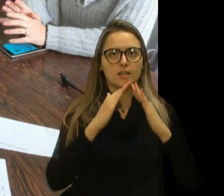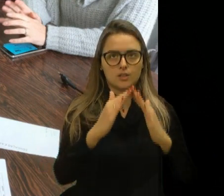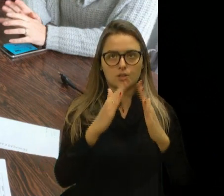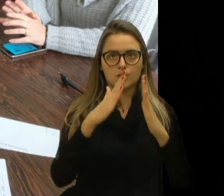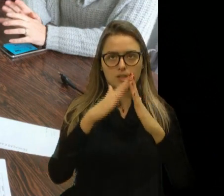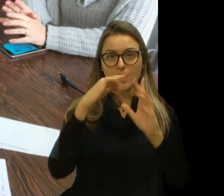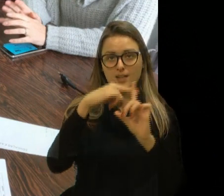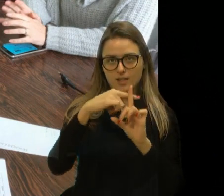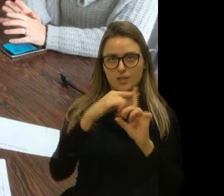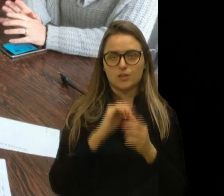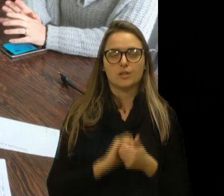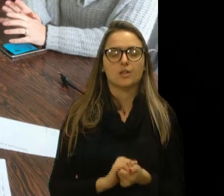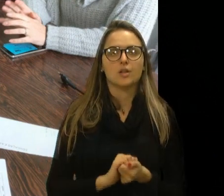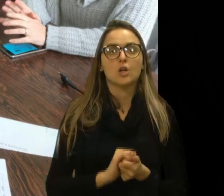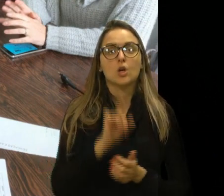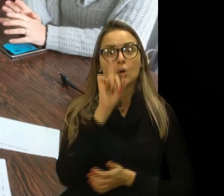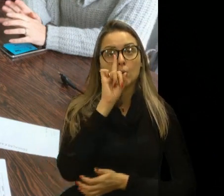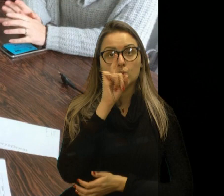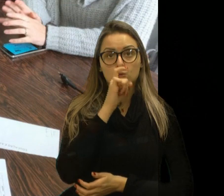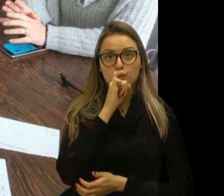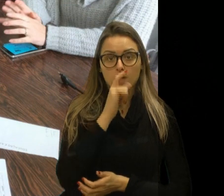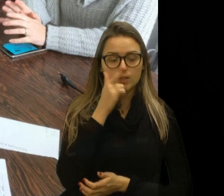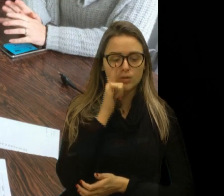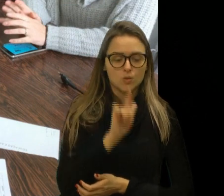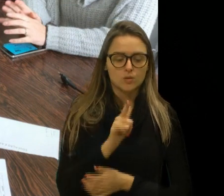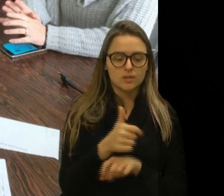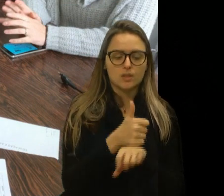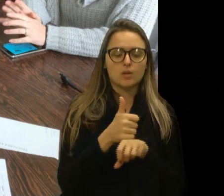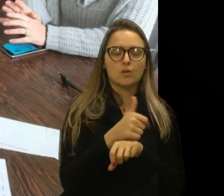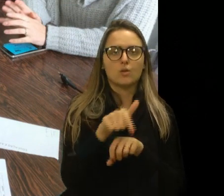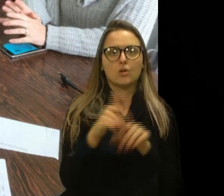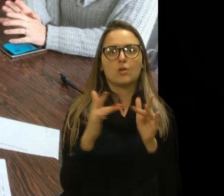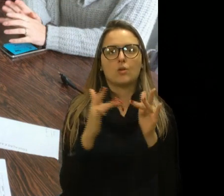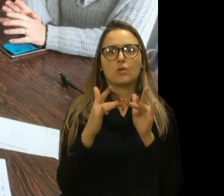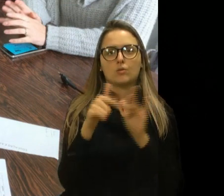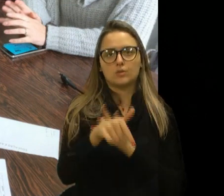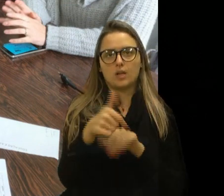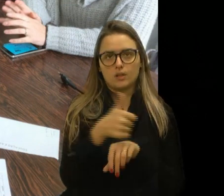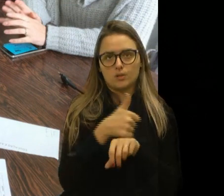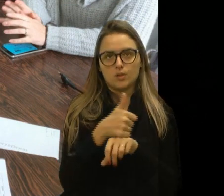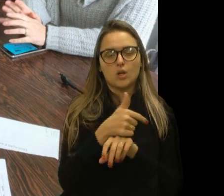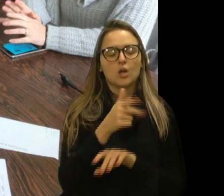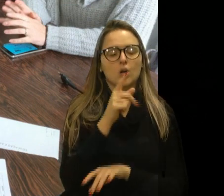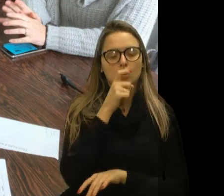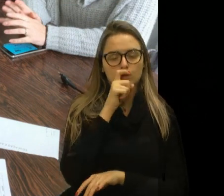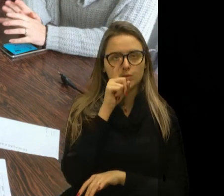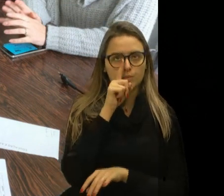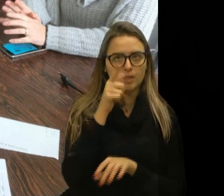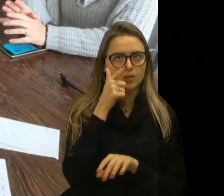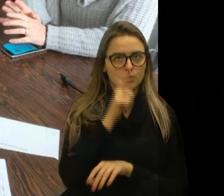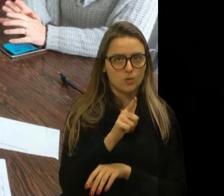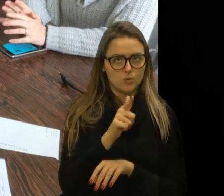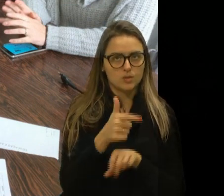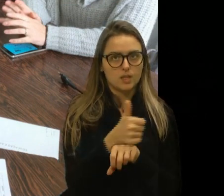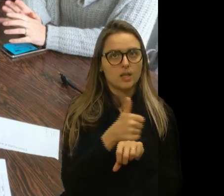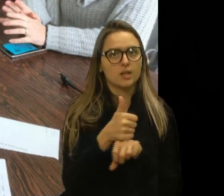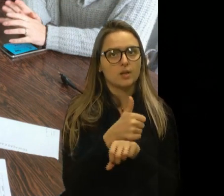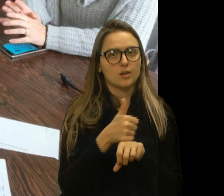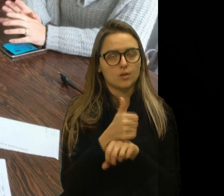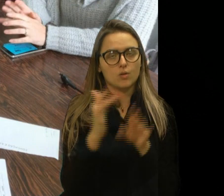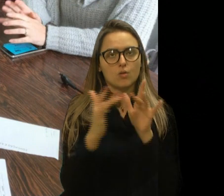Os pais conseguiram acesso ao profissional, os pais conseguem, ou conseguiram,